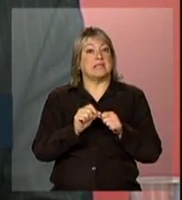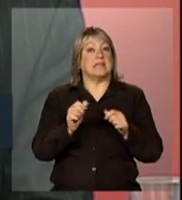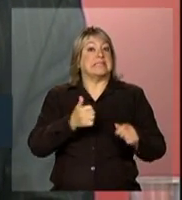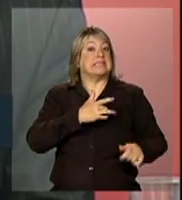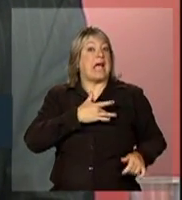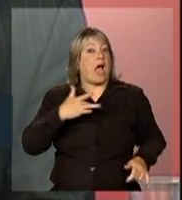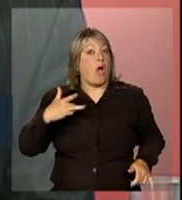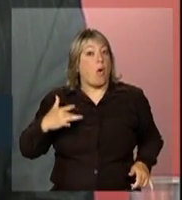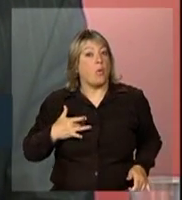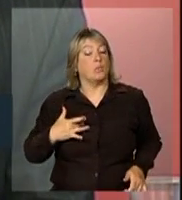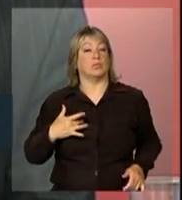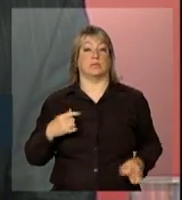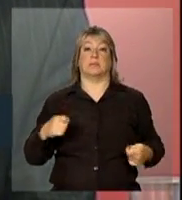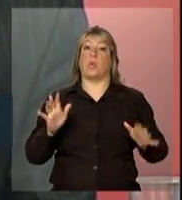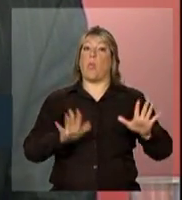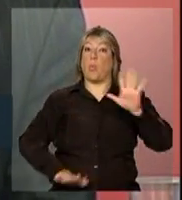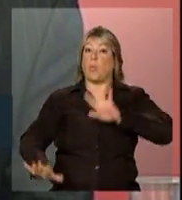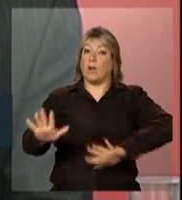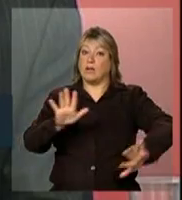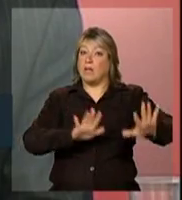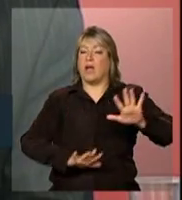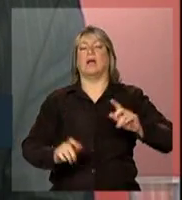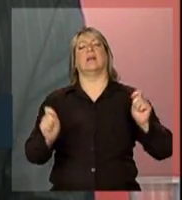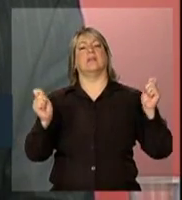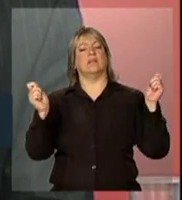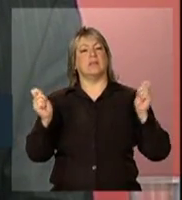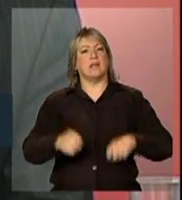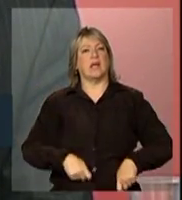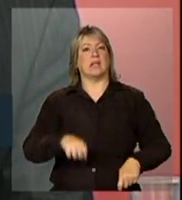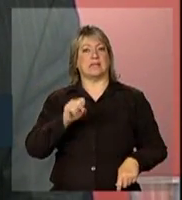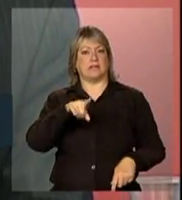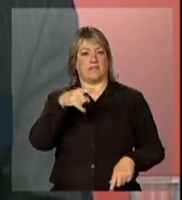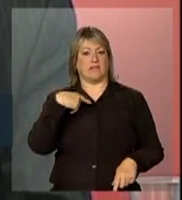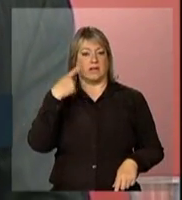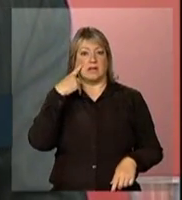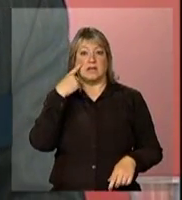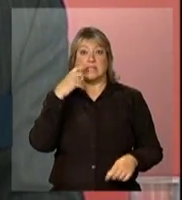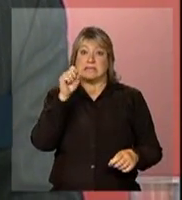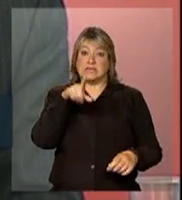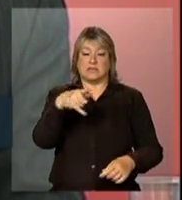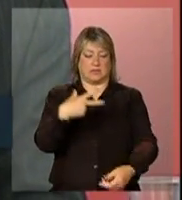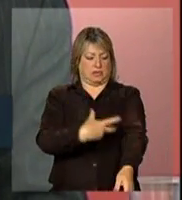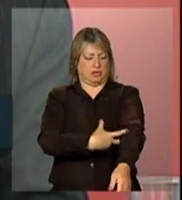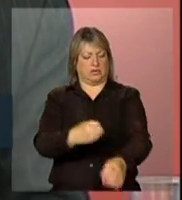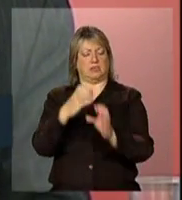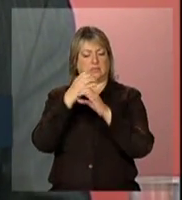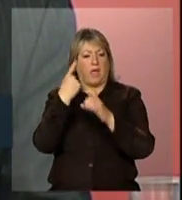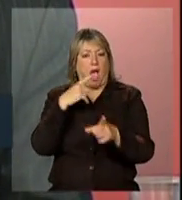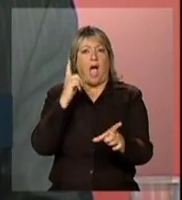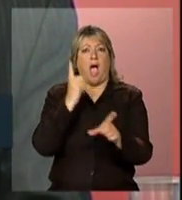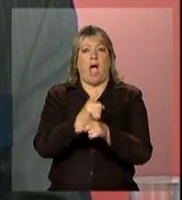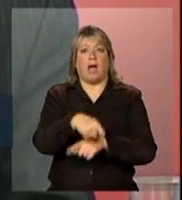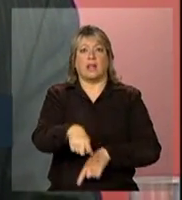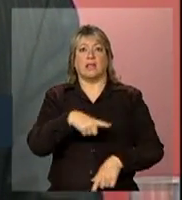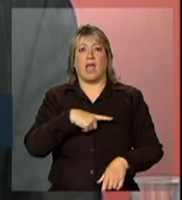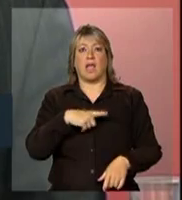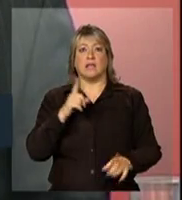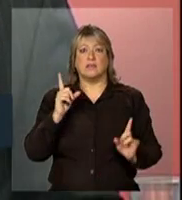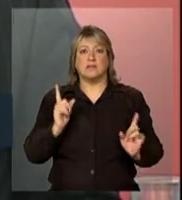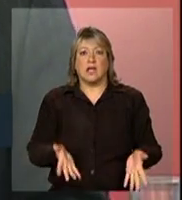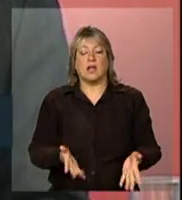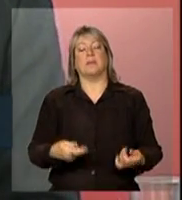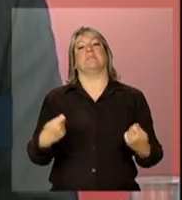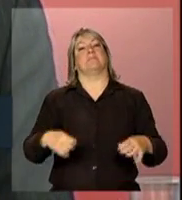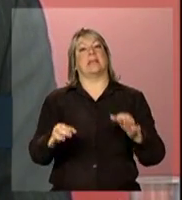Saber que é possível, sim, como a gente está mostrando, se você faz a detecção precoce, você ter qualidade de vida enfrentando